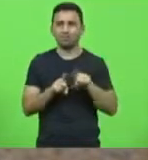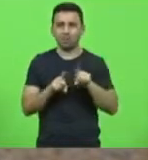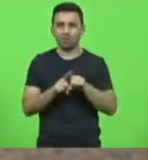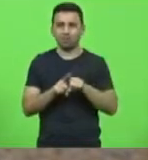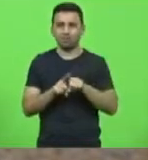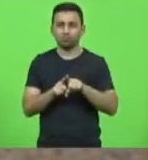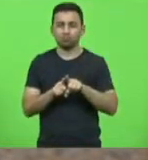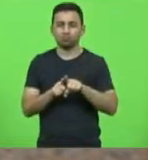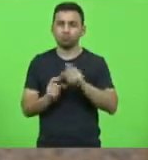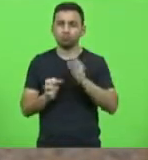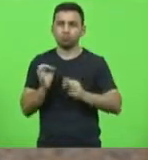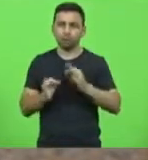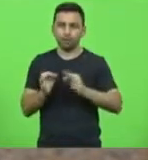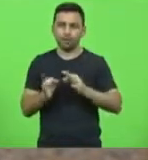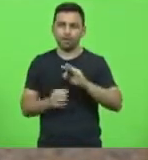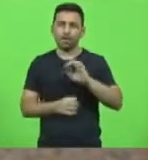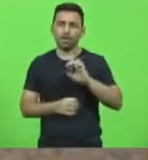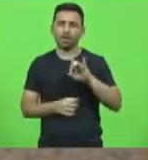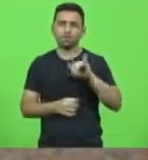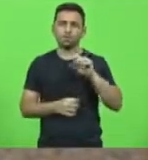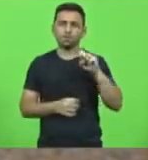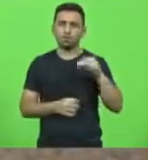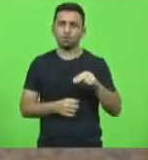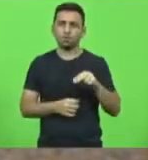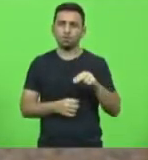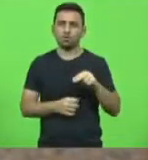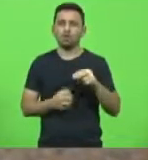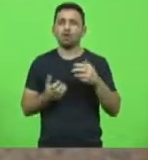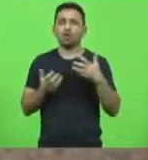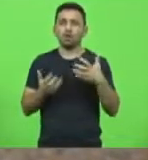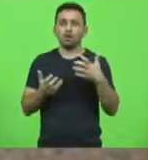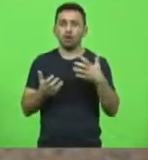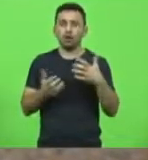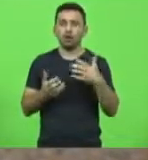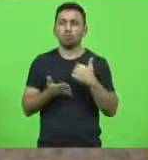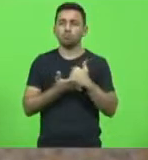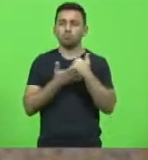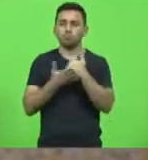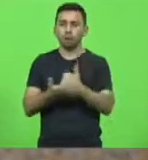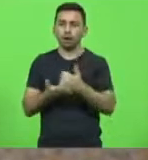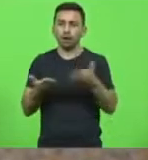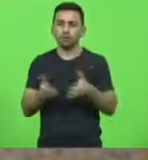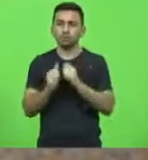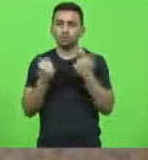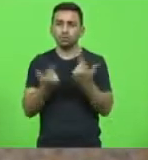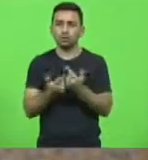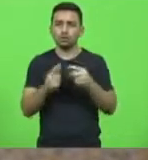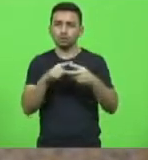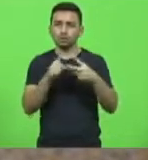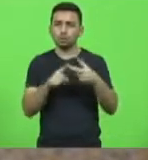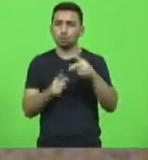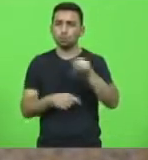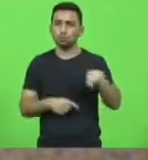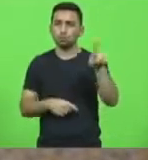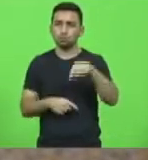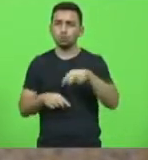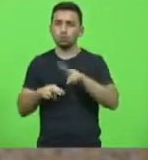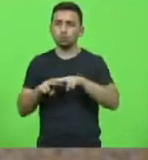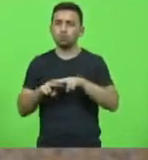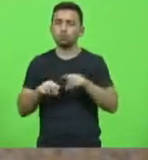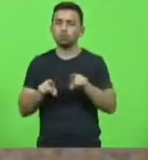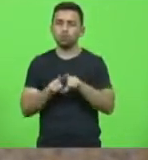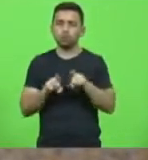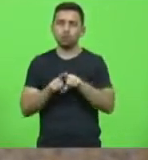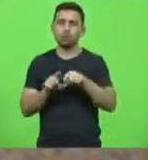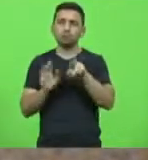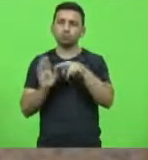do senhor ministro Edson Fachin, dar guarida à decisão da Assembleia Legislativa, que revogou as duas prisões e revogou as medidas cautelares